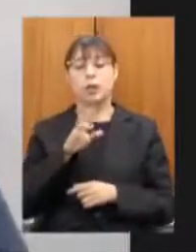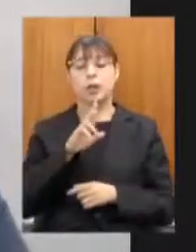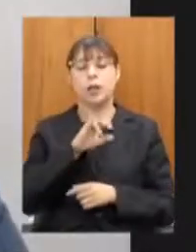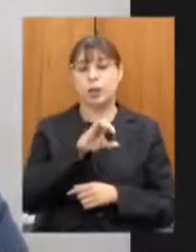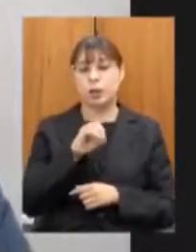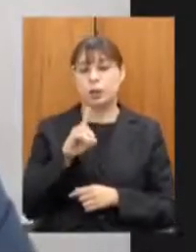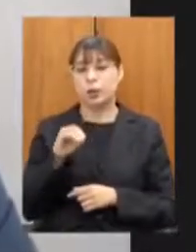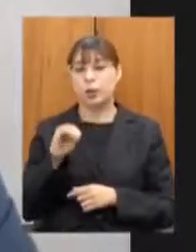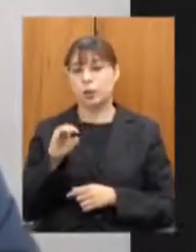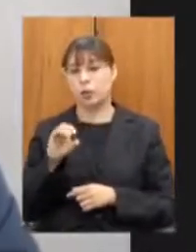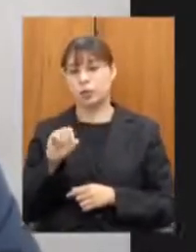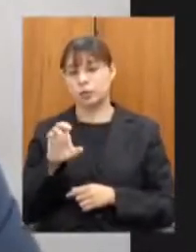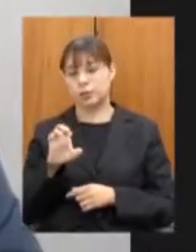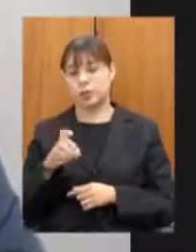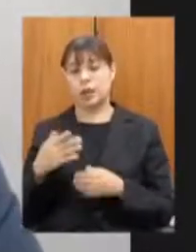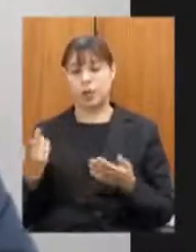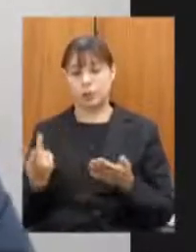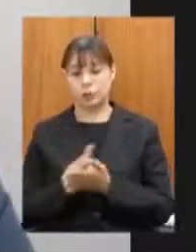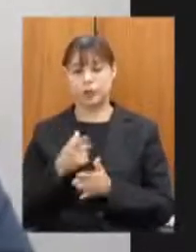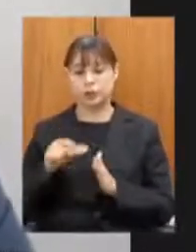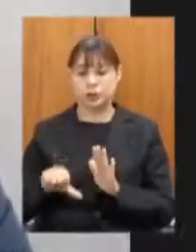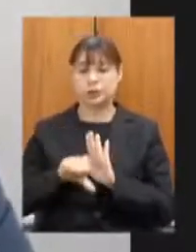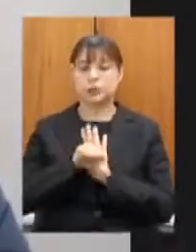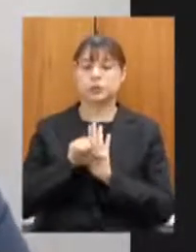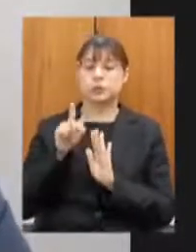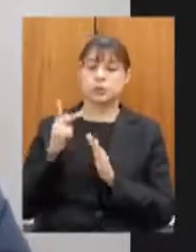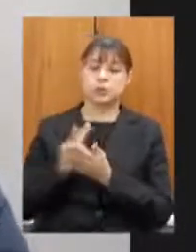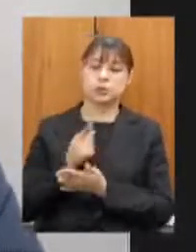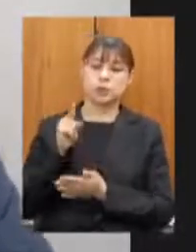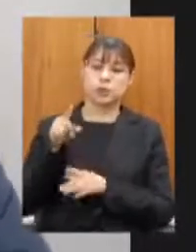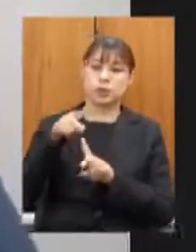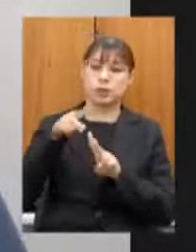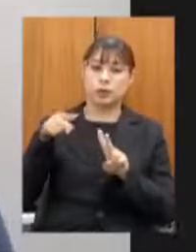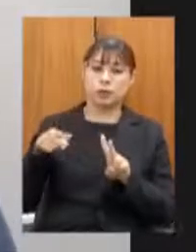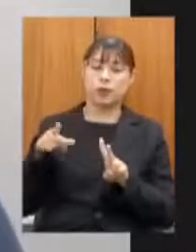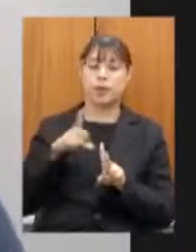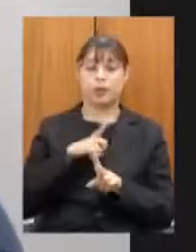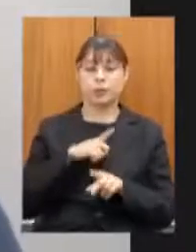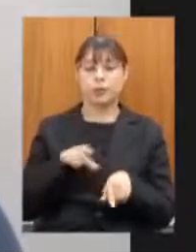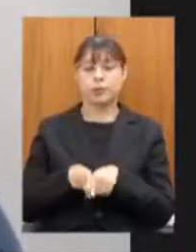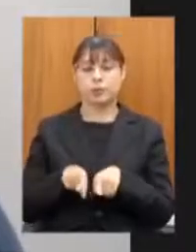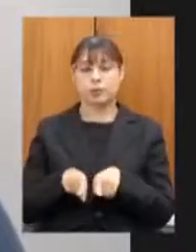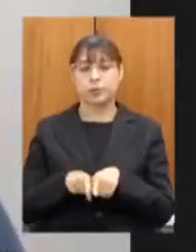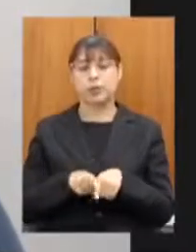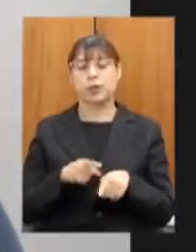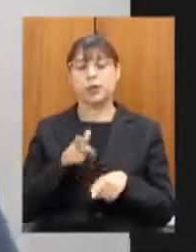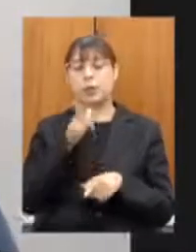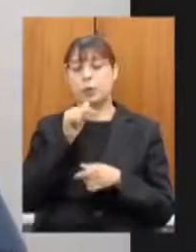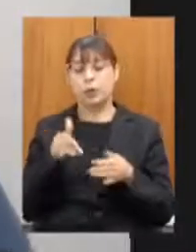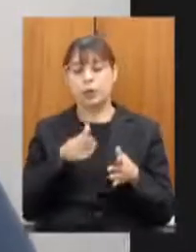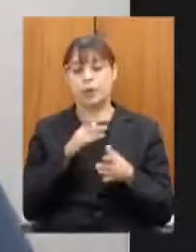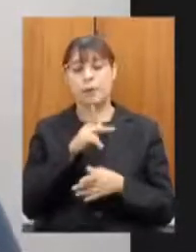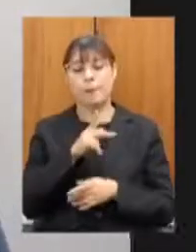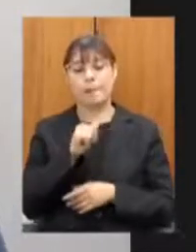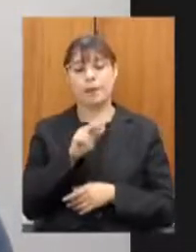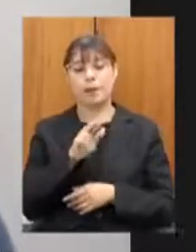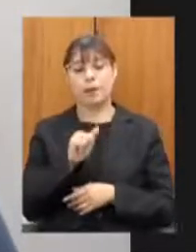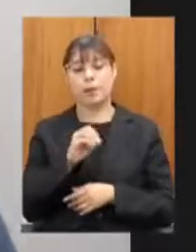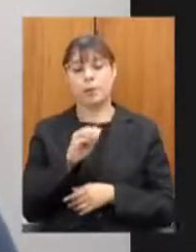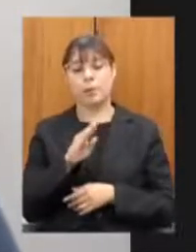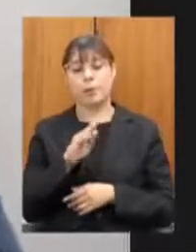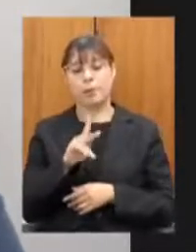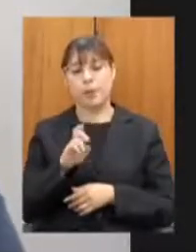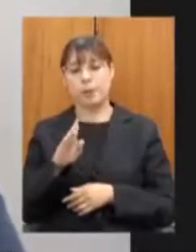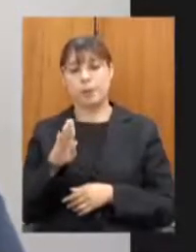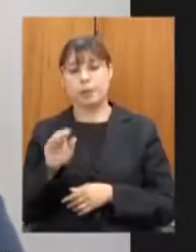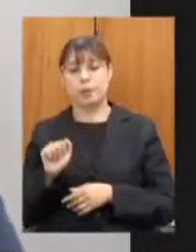criminosa da Vale há uma priorização da bacia do Rio para a Opeba o acordo geral da Vale